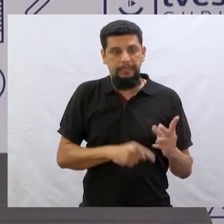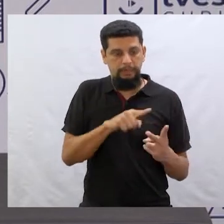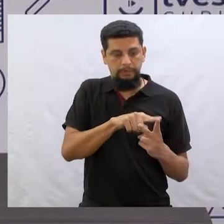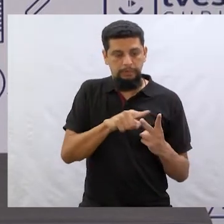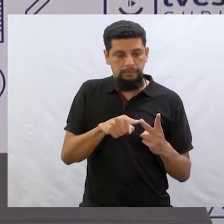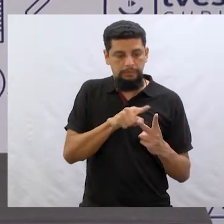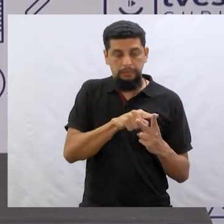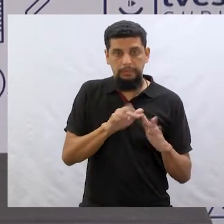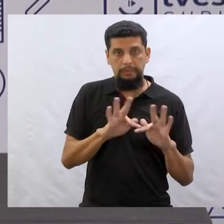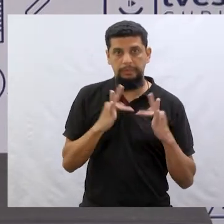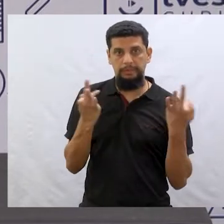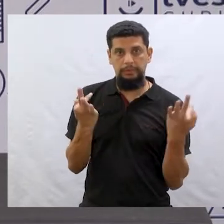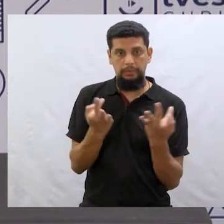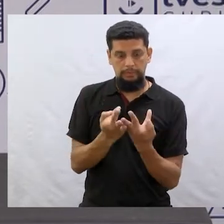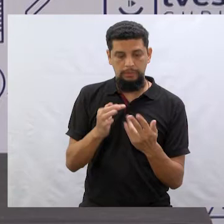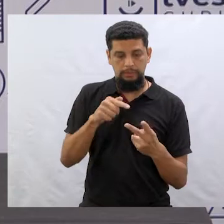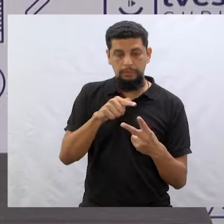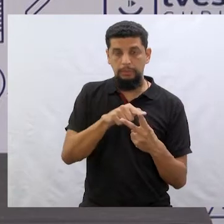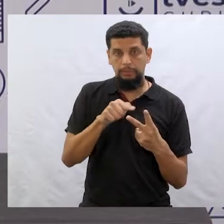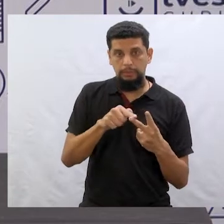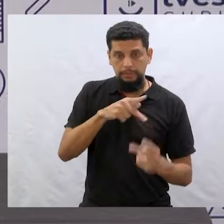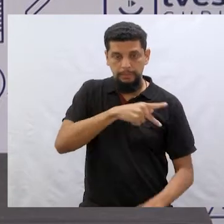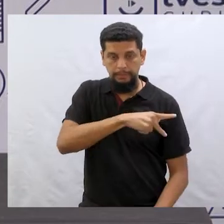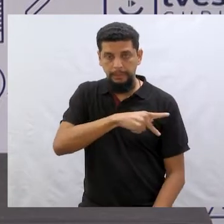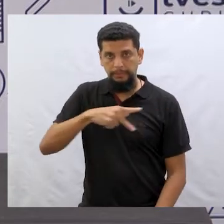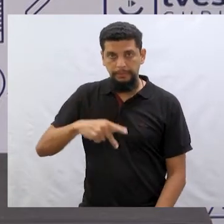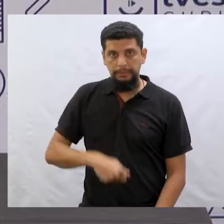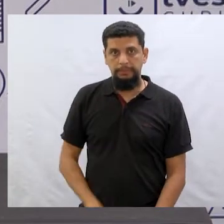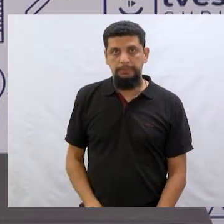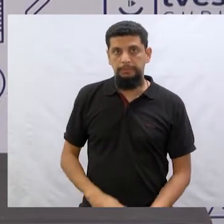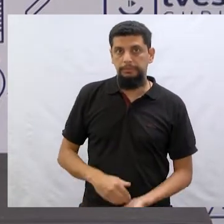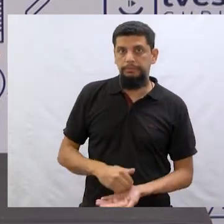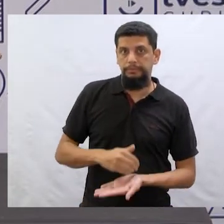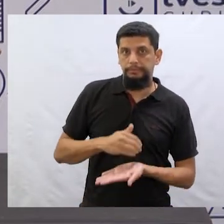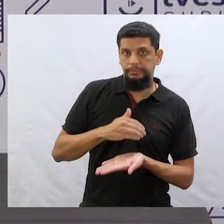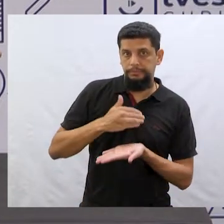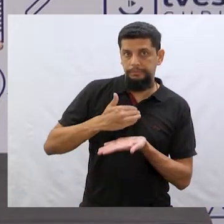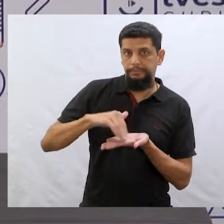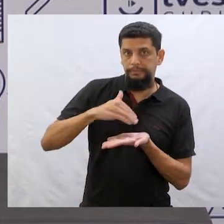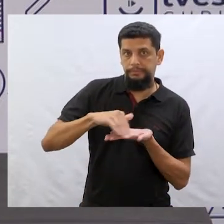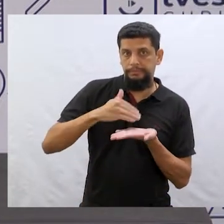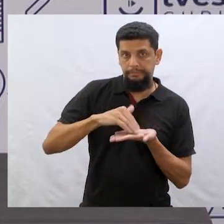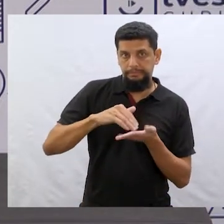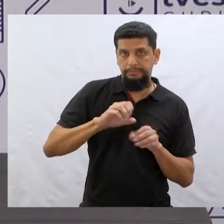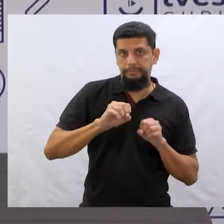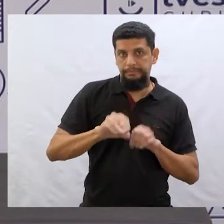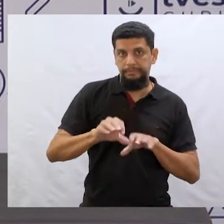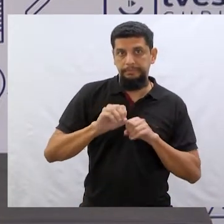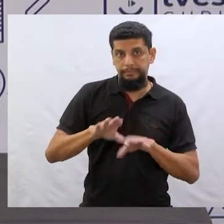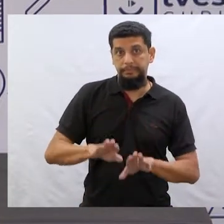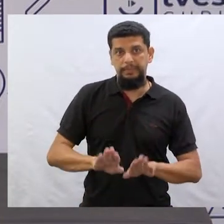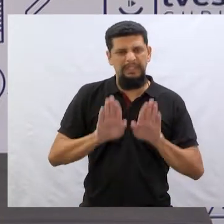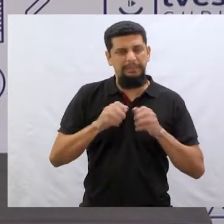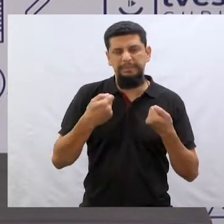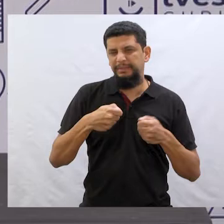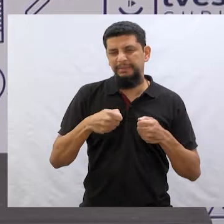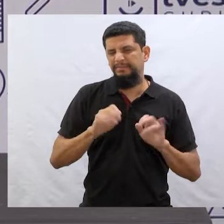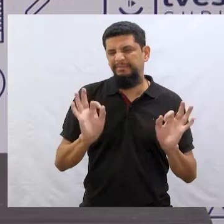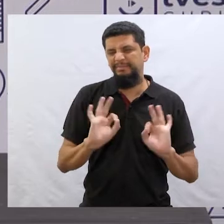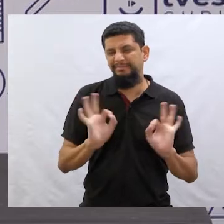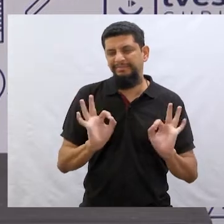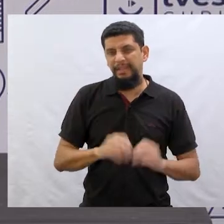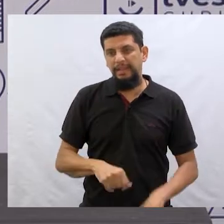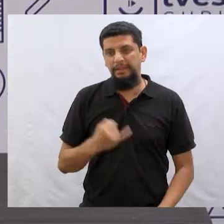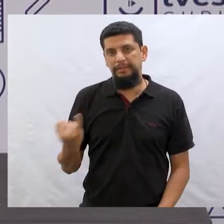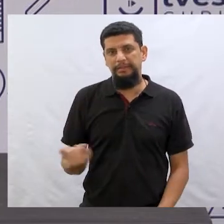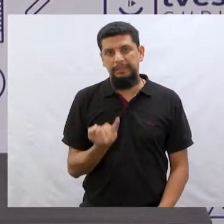eu trouxe aqui hoje para apresentar para vocês são professoras. São professoras da nossa rede de educação. Mas não precisa ser professor para isso,